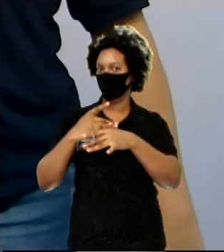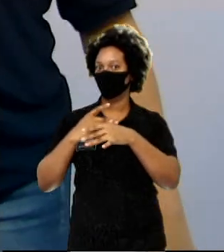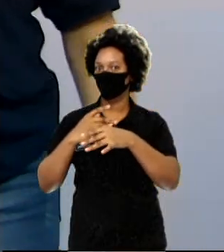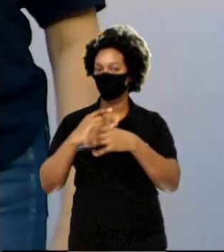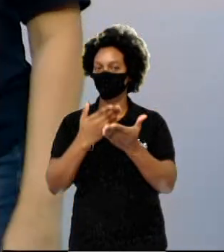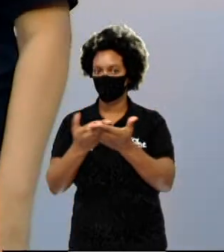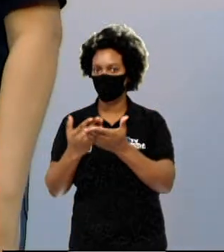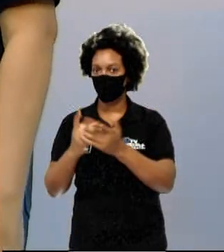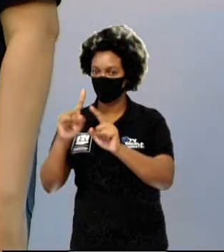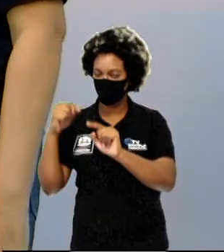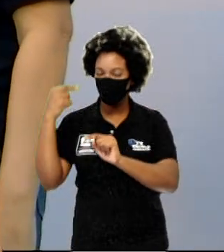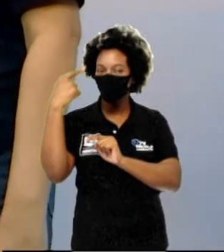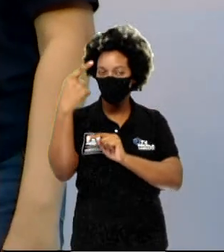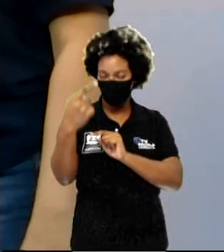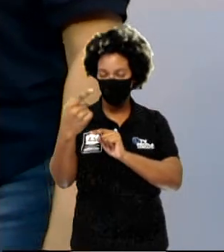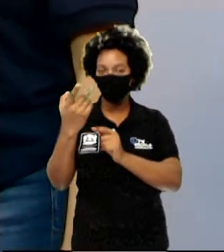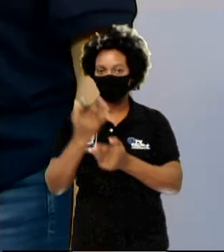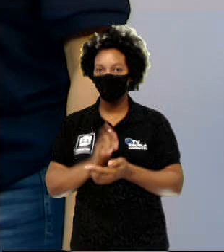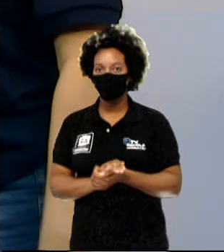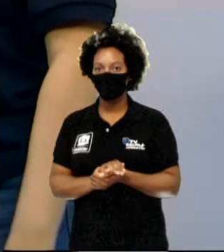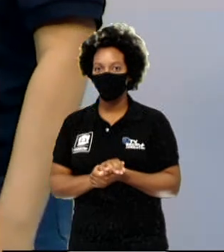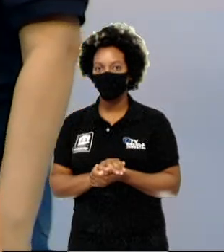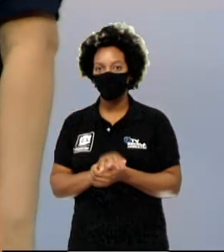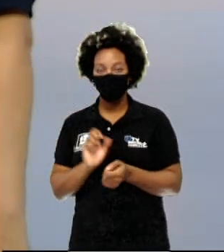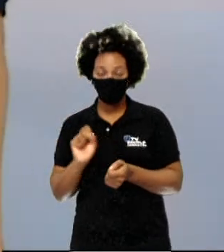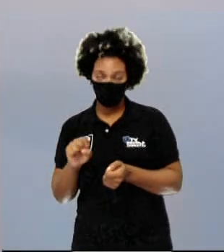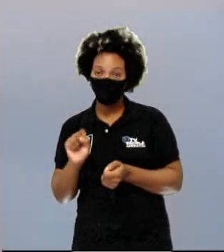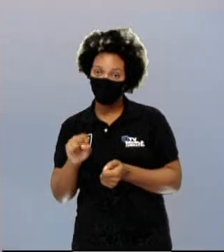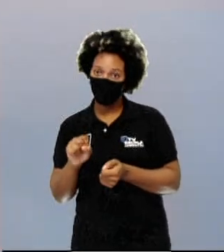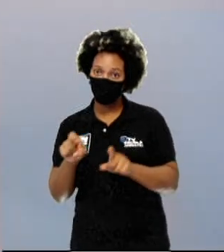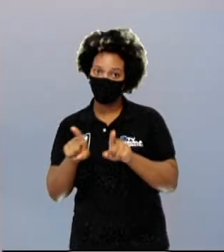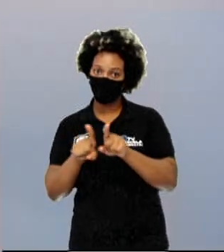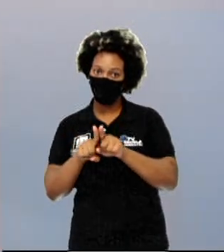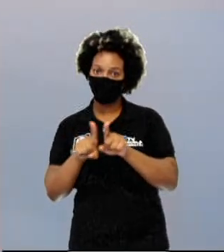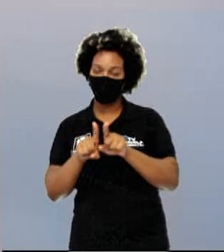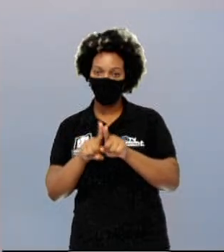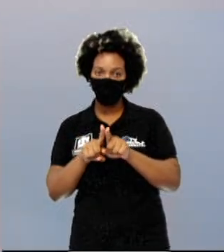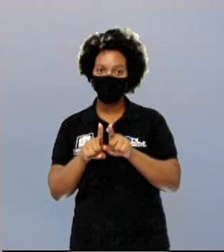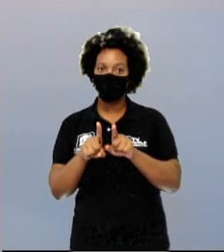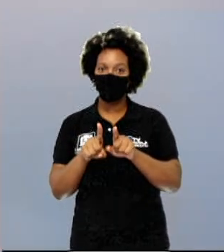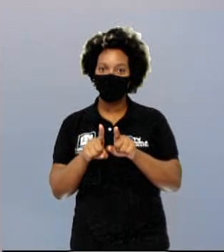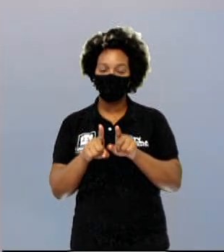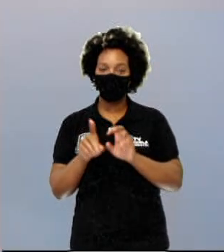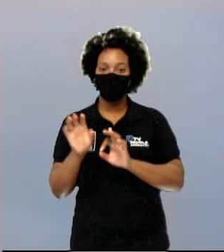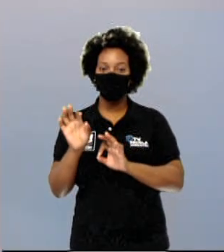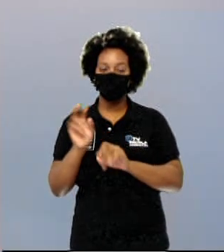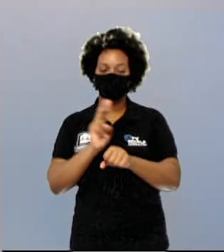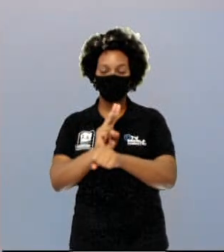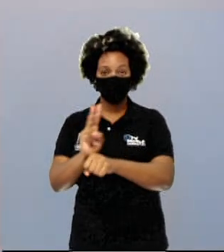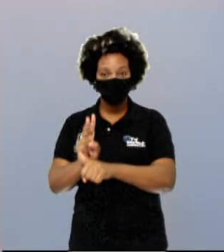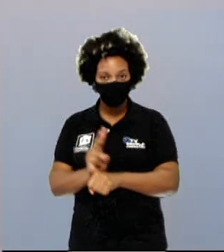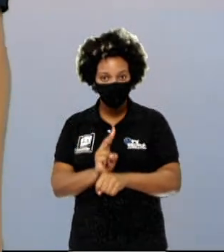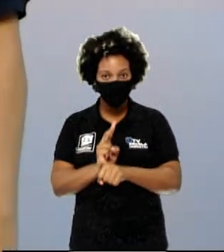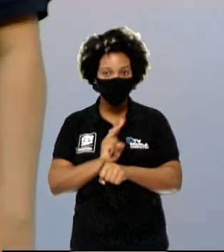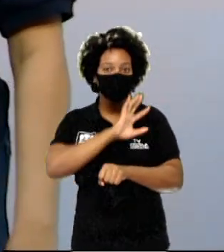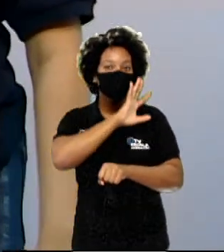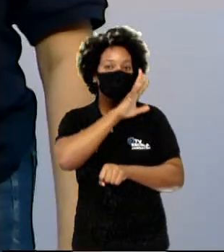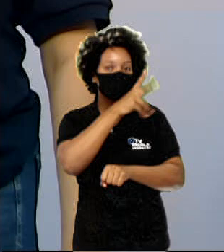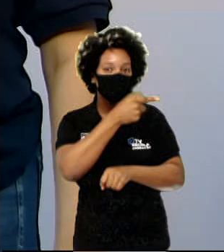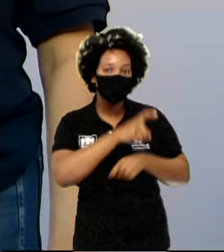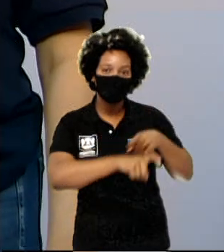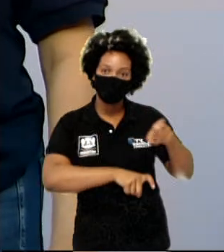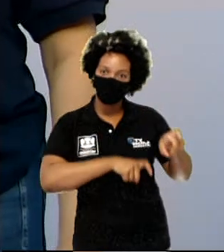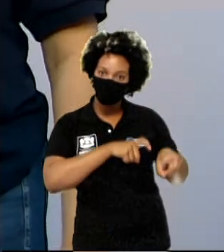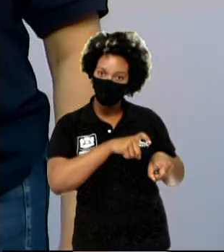que vocês vão ver mais adiante. Sim, também se domesticavam animais. Além de plantar, o